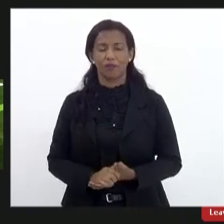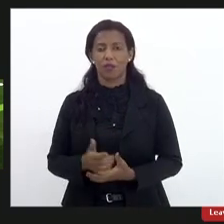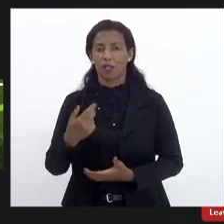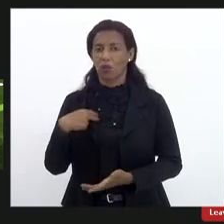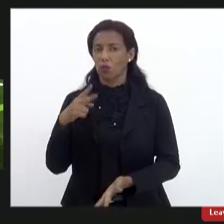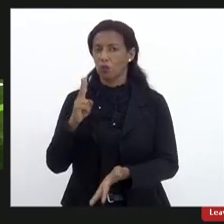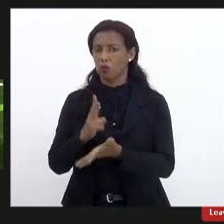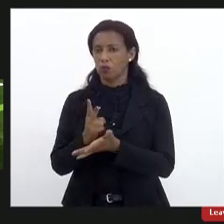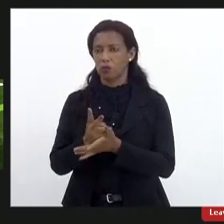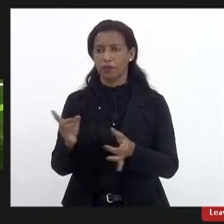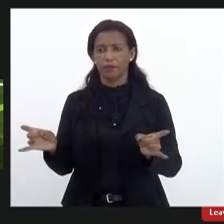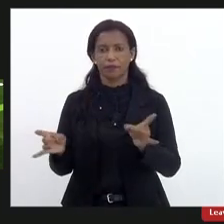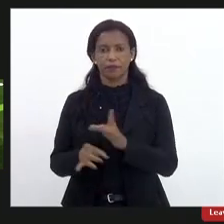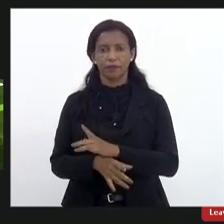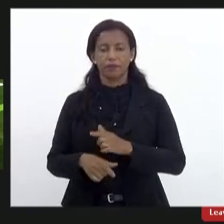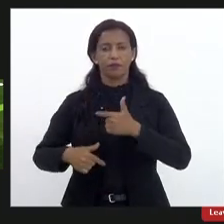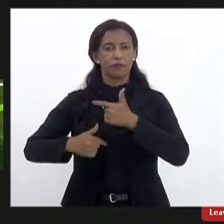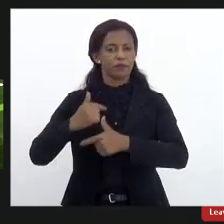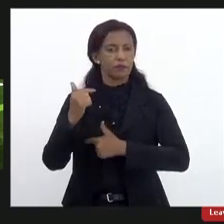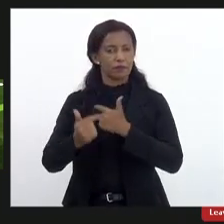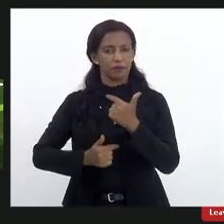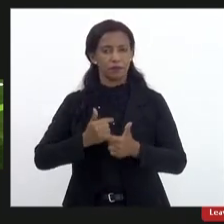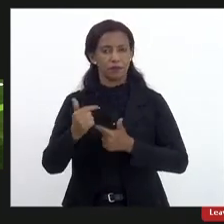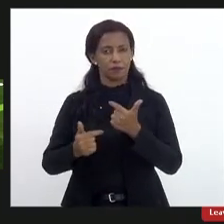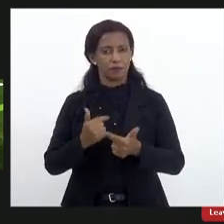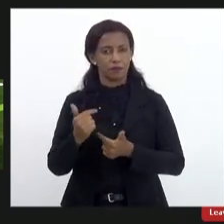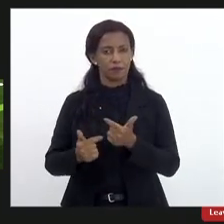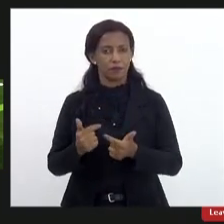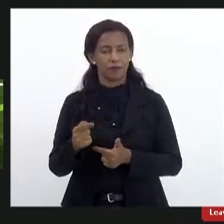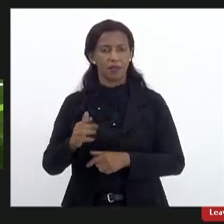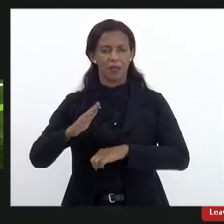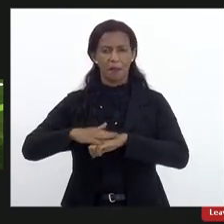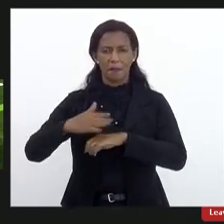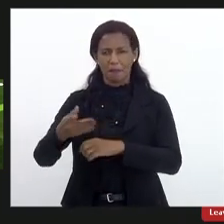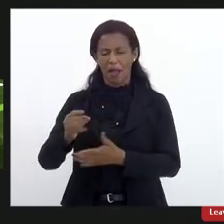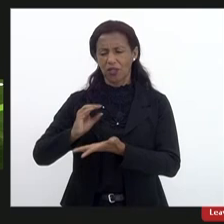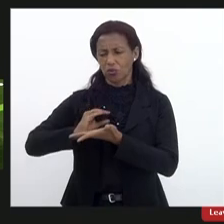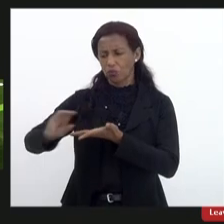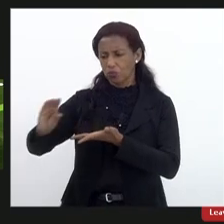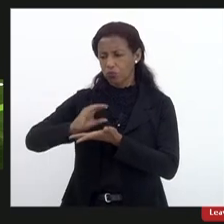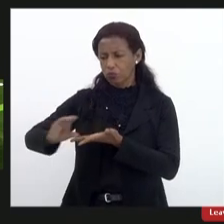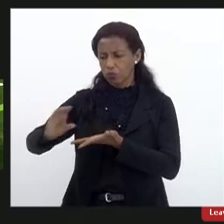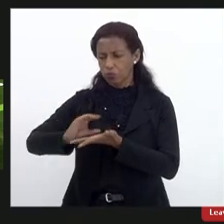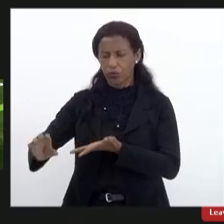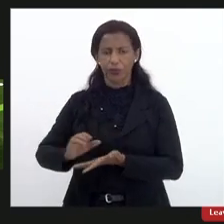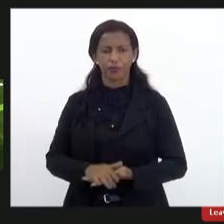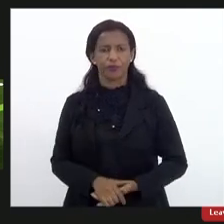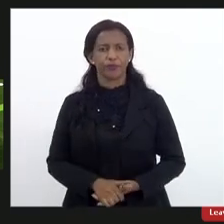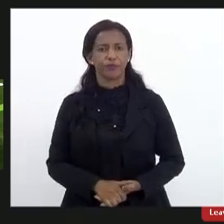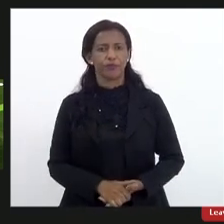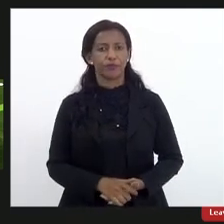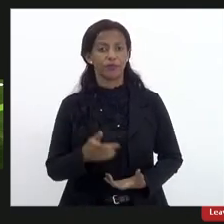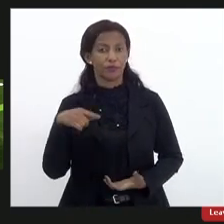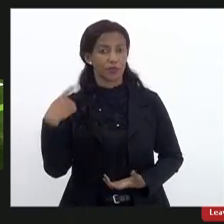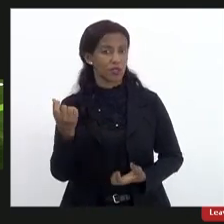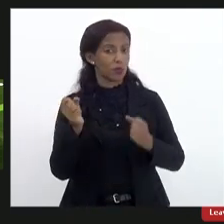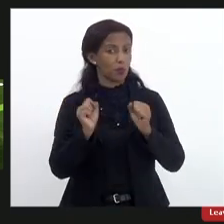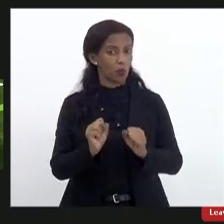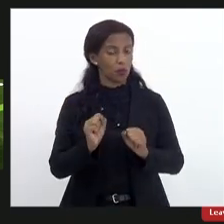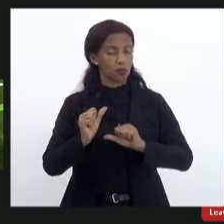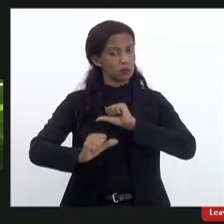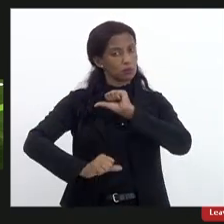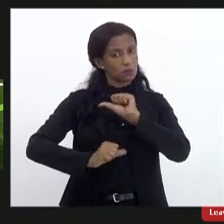disposição, lutando para que seja feito mais investimento, e que a gente possa mudar